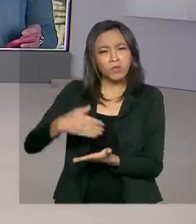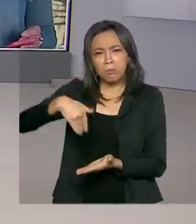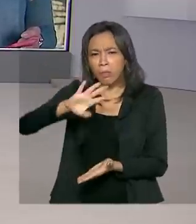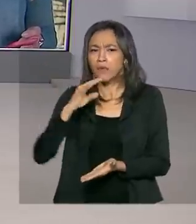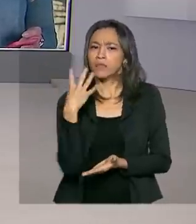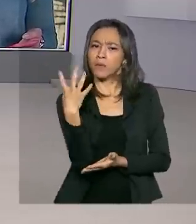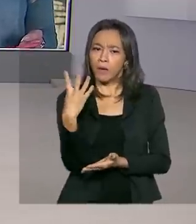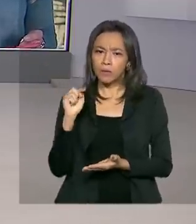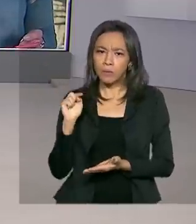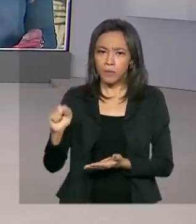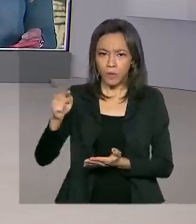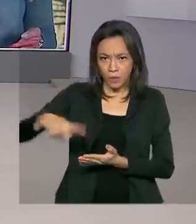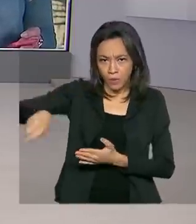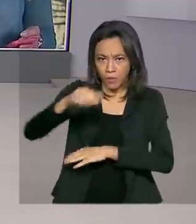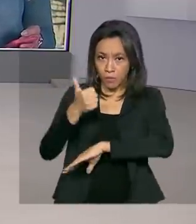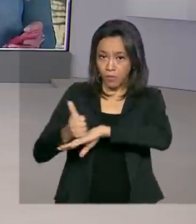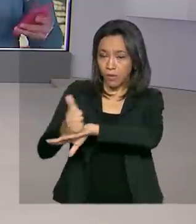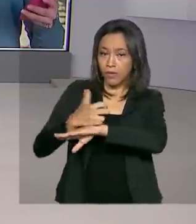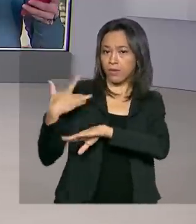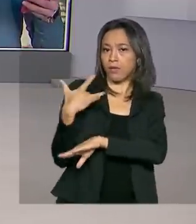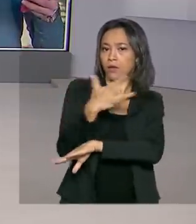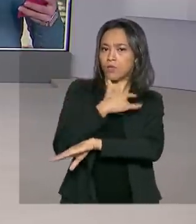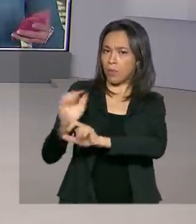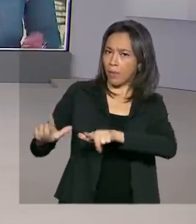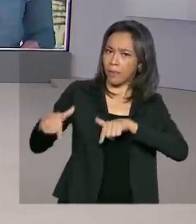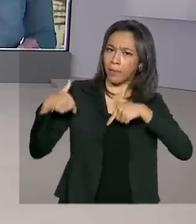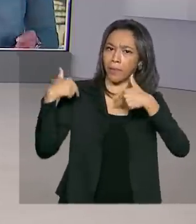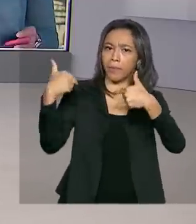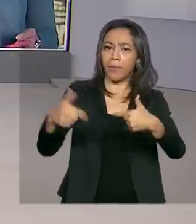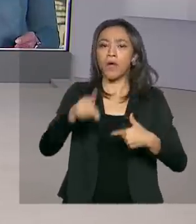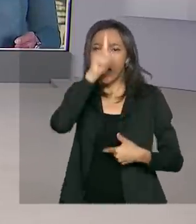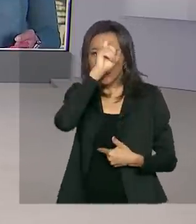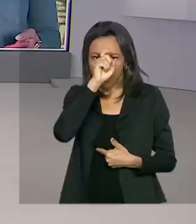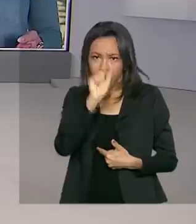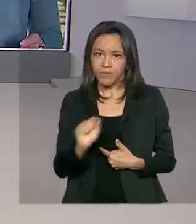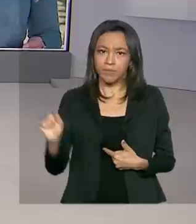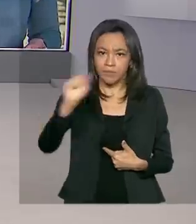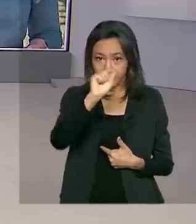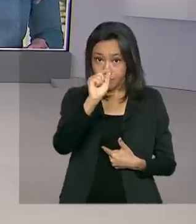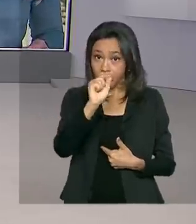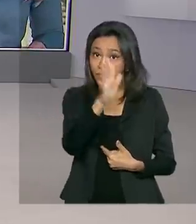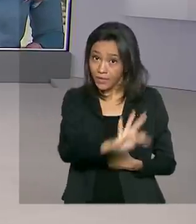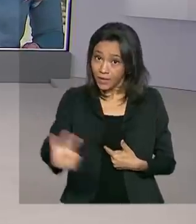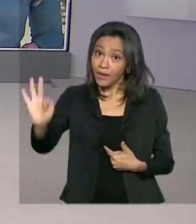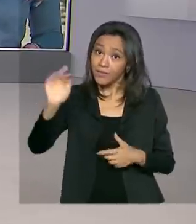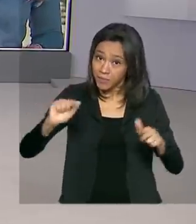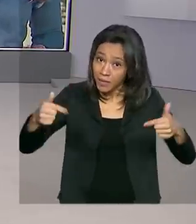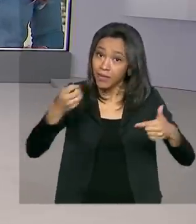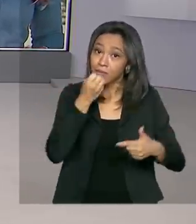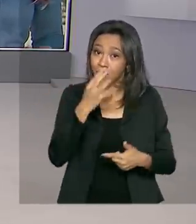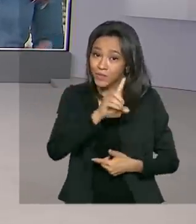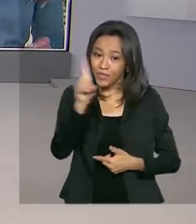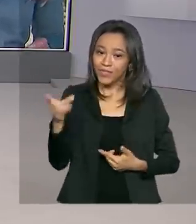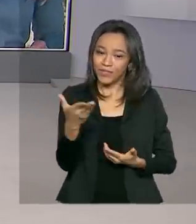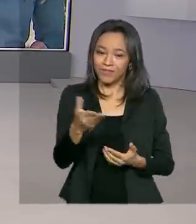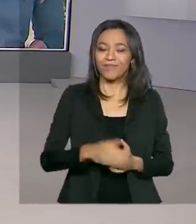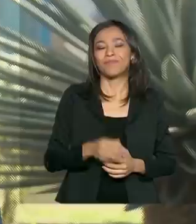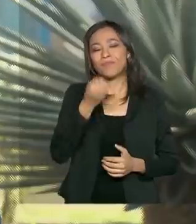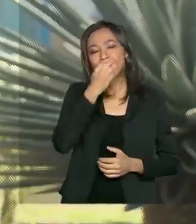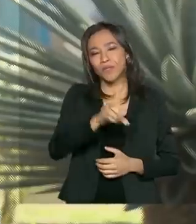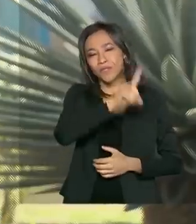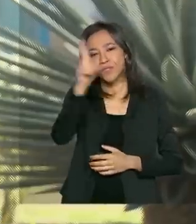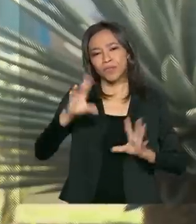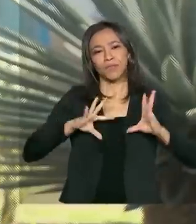profissionais de saúde para atuar em hospitais federais. Não é isso, Selma Dias? Bom dia pra você. Oi, Renata. Bom dia pra você, pra